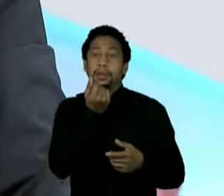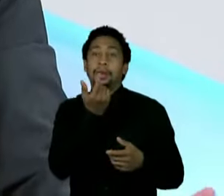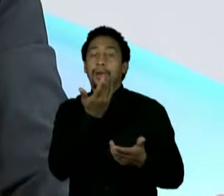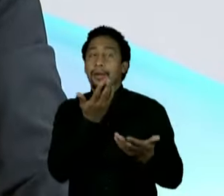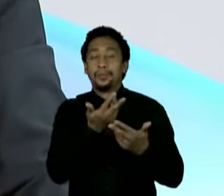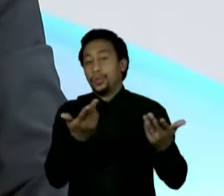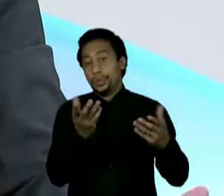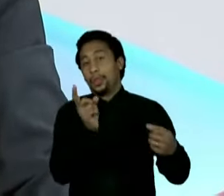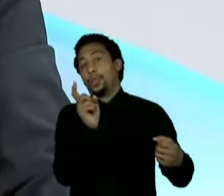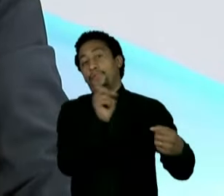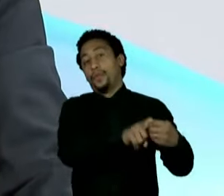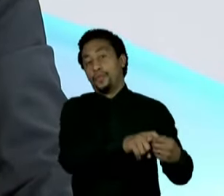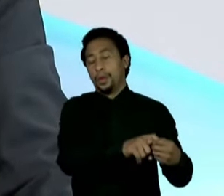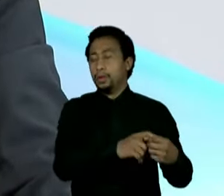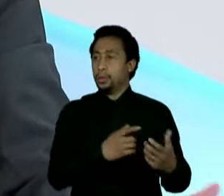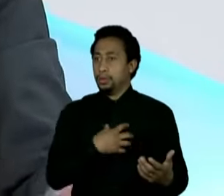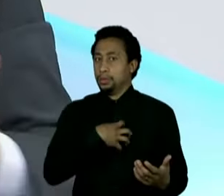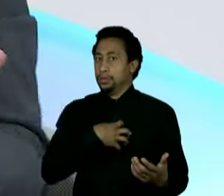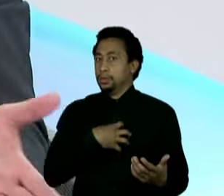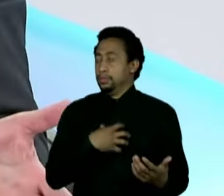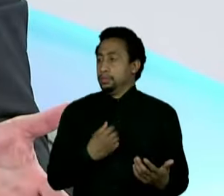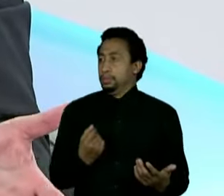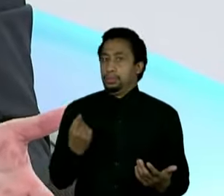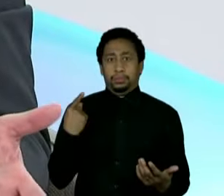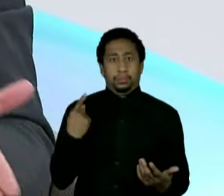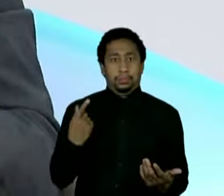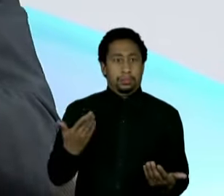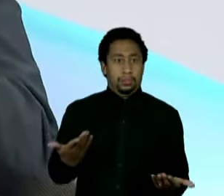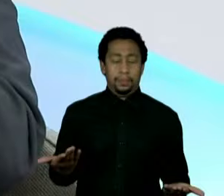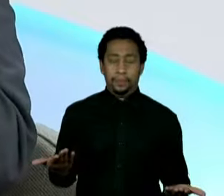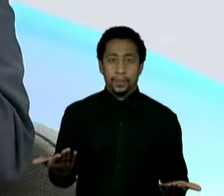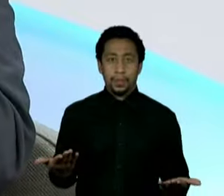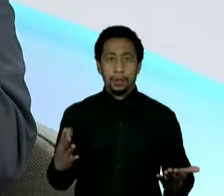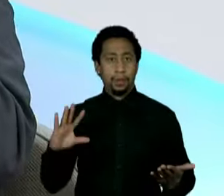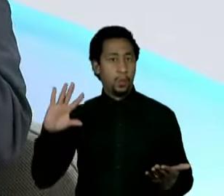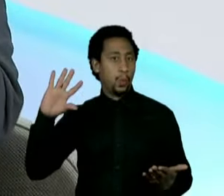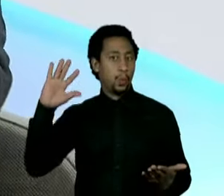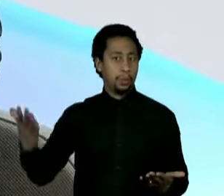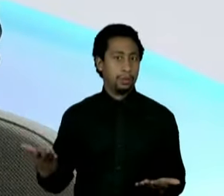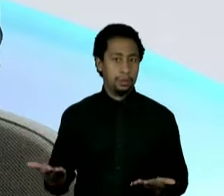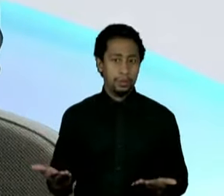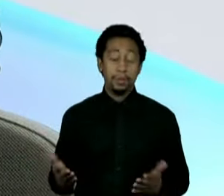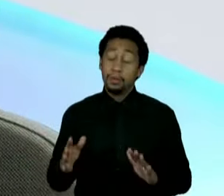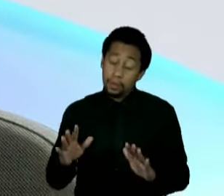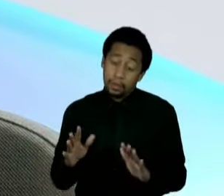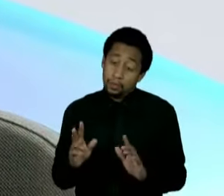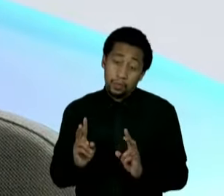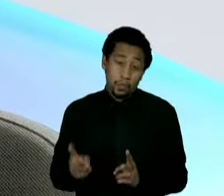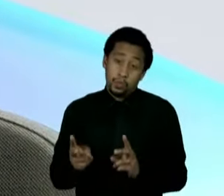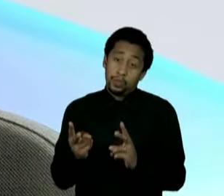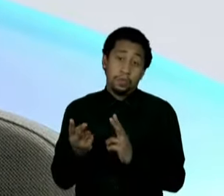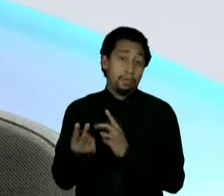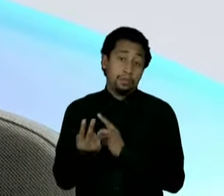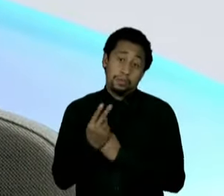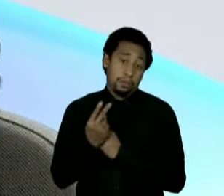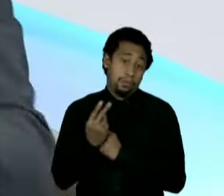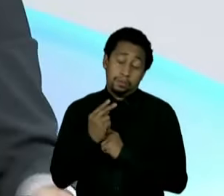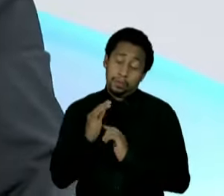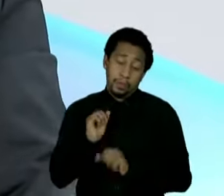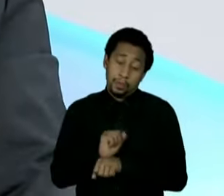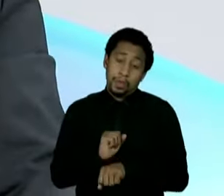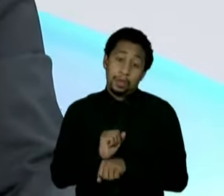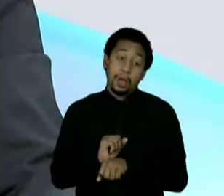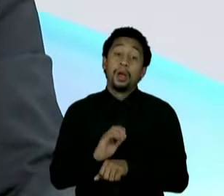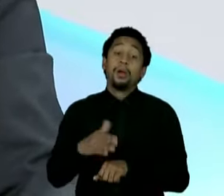extremamente indignado com o que aconteceu, mas vou me guardar aos processos nos autos,